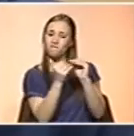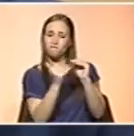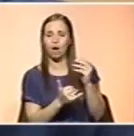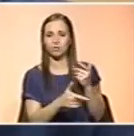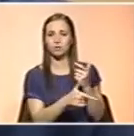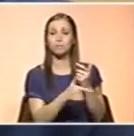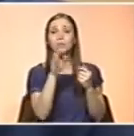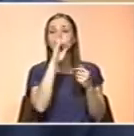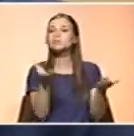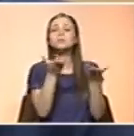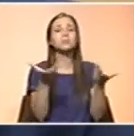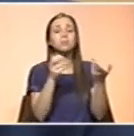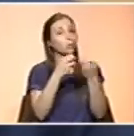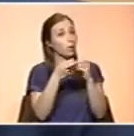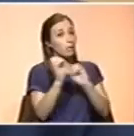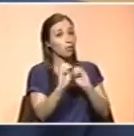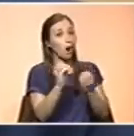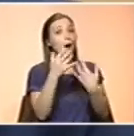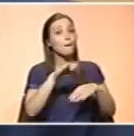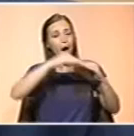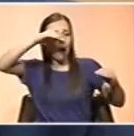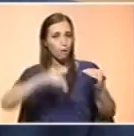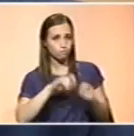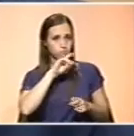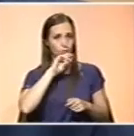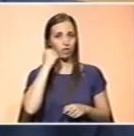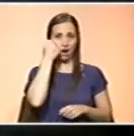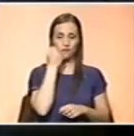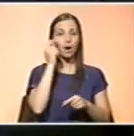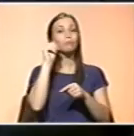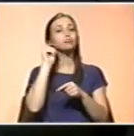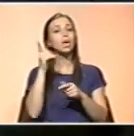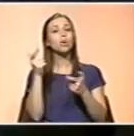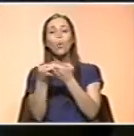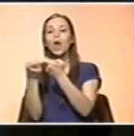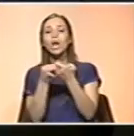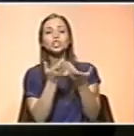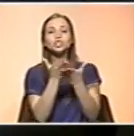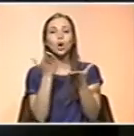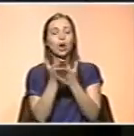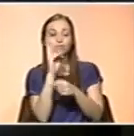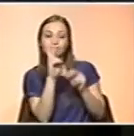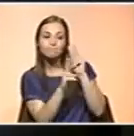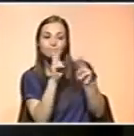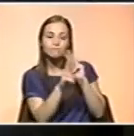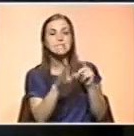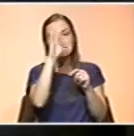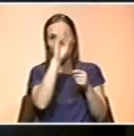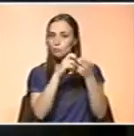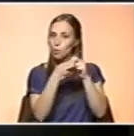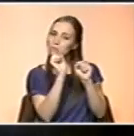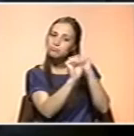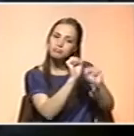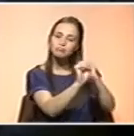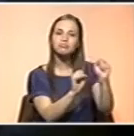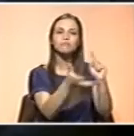não tem problema nenhum mas que pode evoluir por uma forma mais importante que os companheiros de escola também estejam atentos e também saibam sobre a doença e saibam os seus sinais.